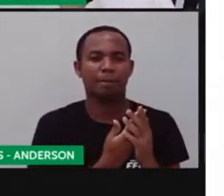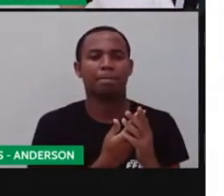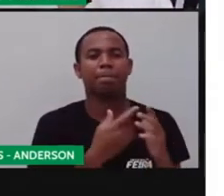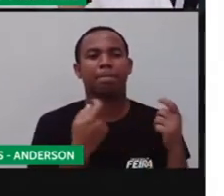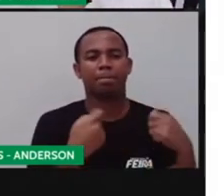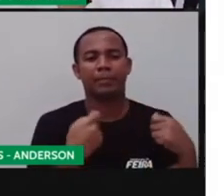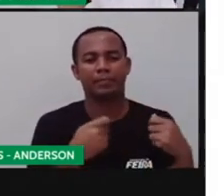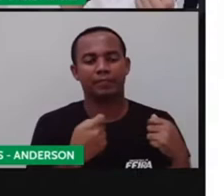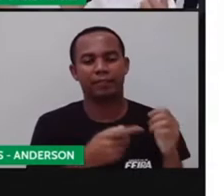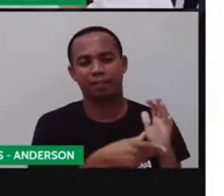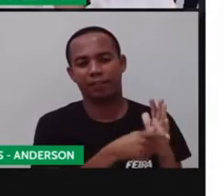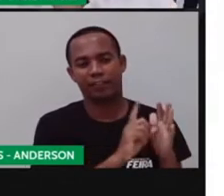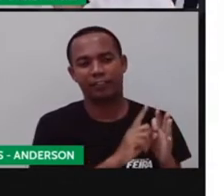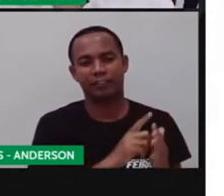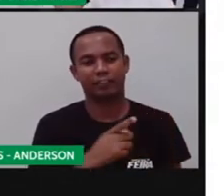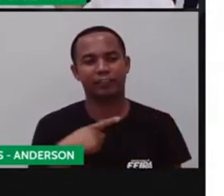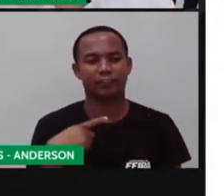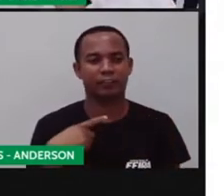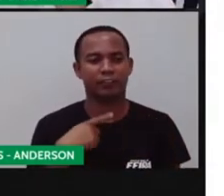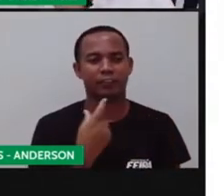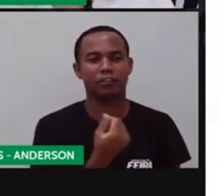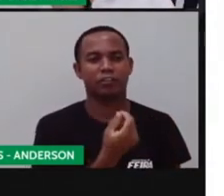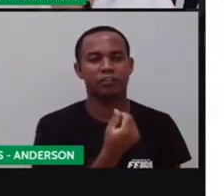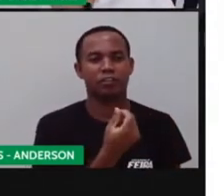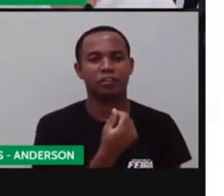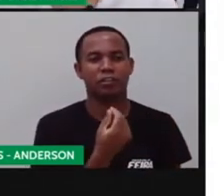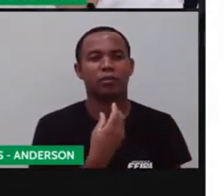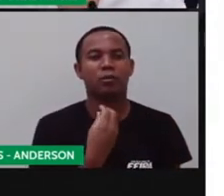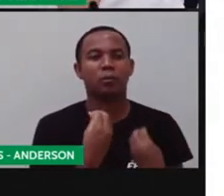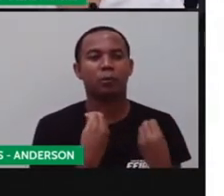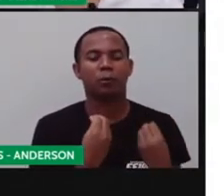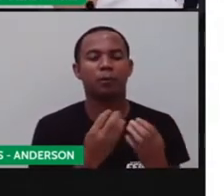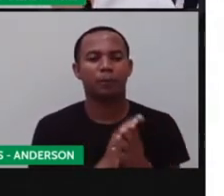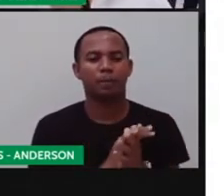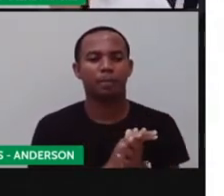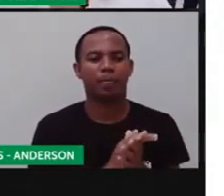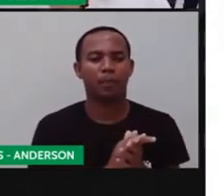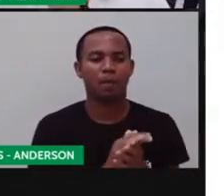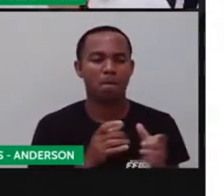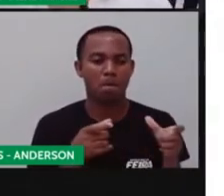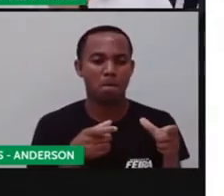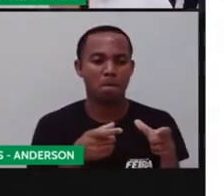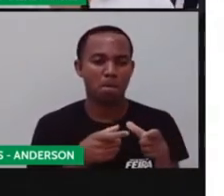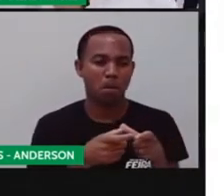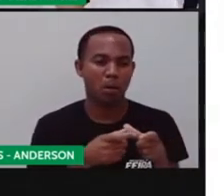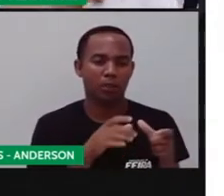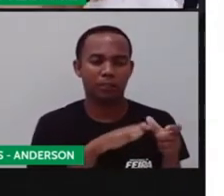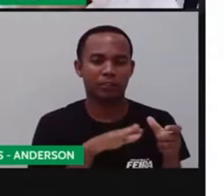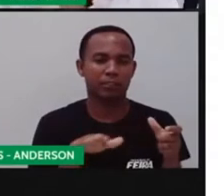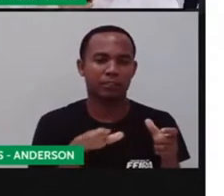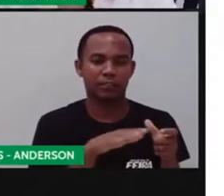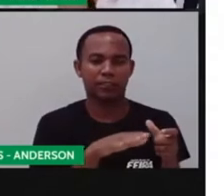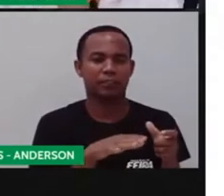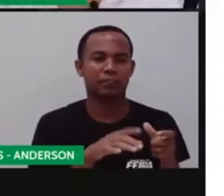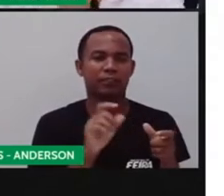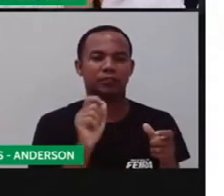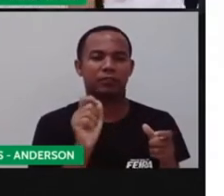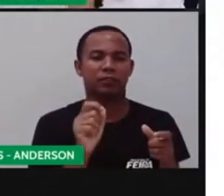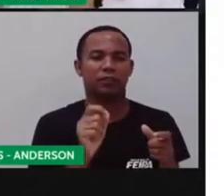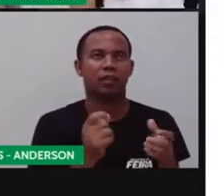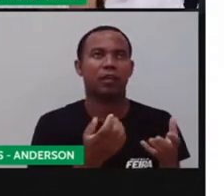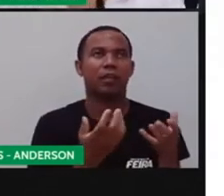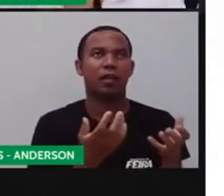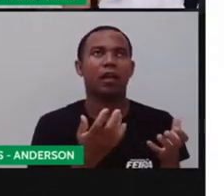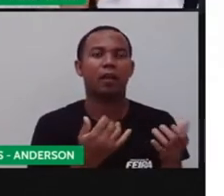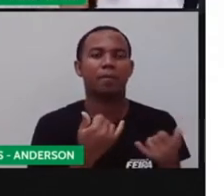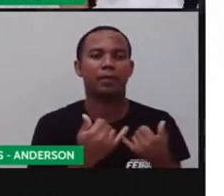tinham condição financeira, que tinham dinheiro. Então, né? Poucas crianças também tinham o Esse direito do brincar.